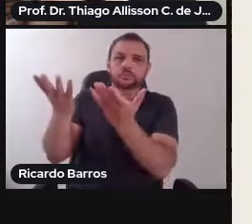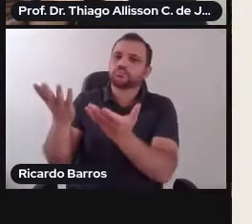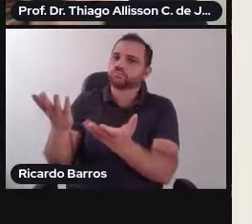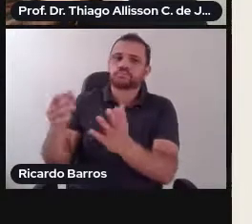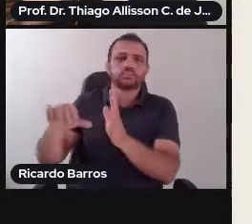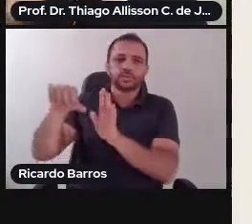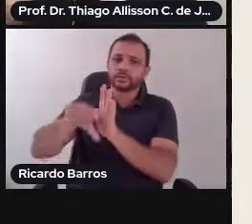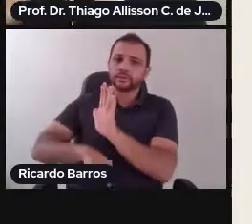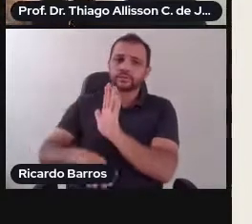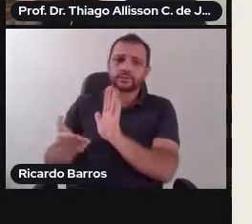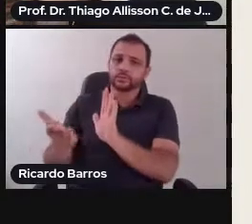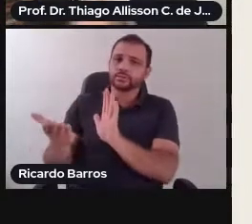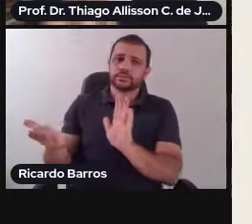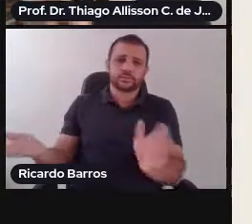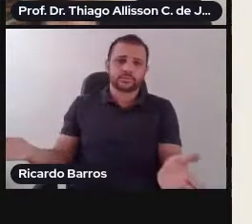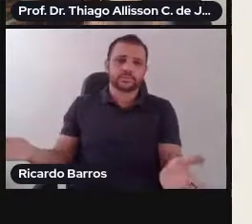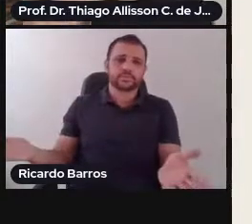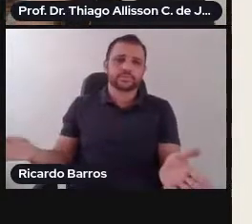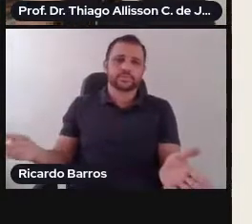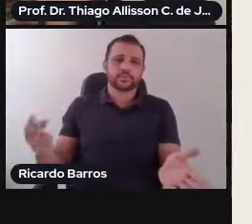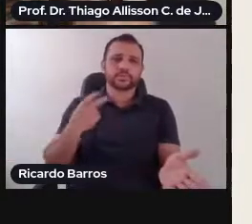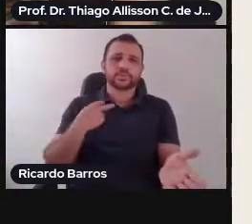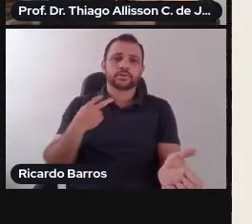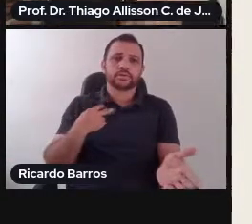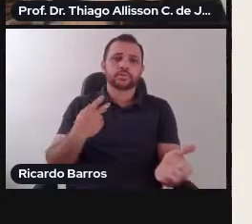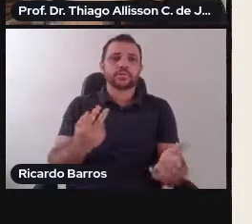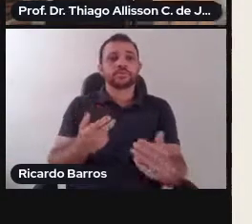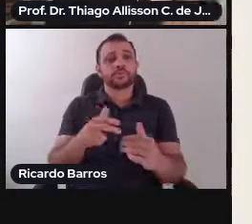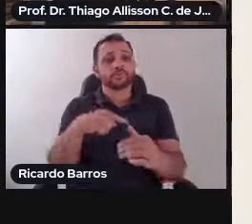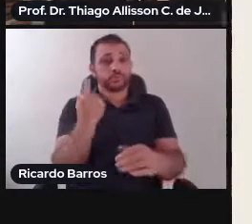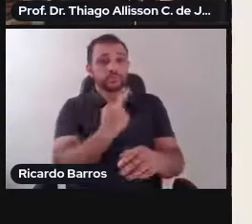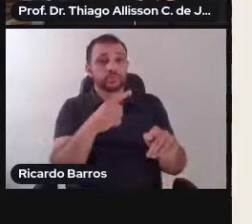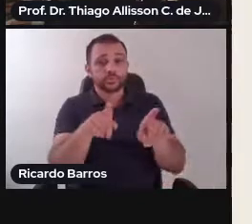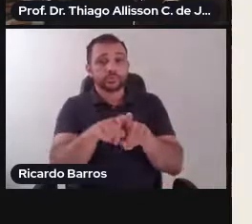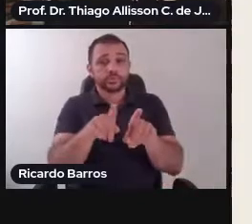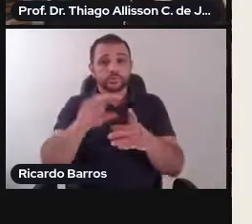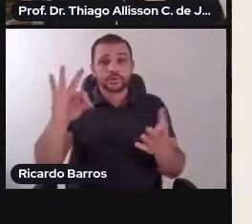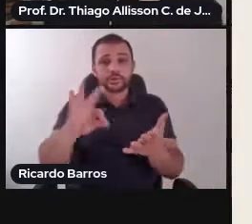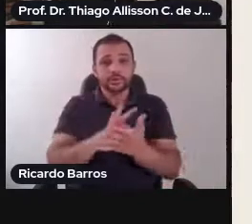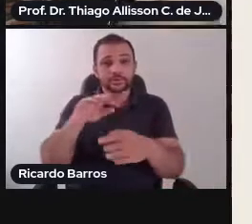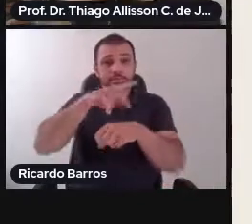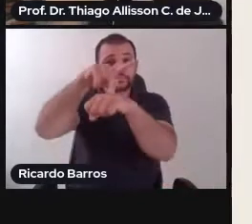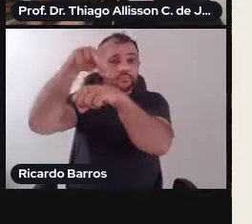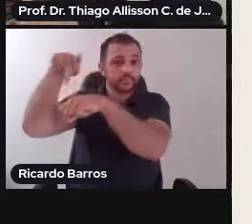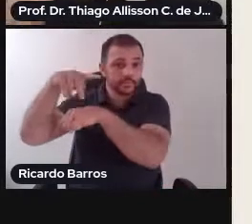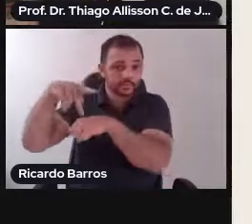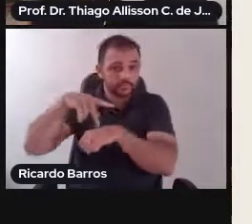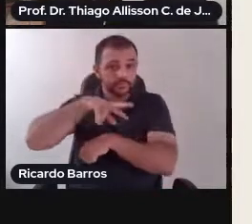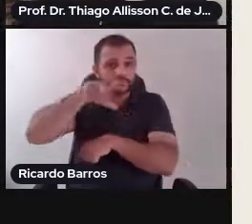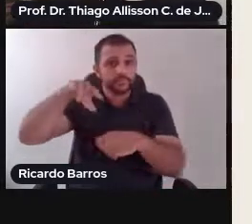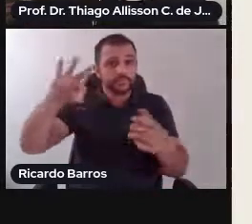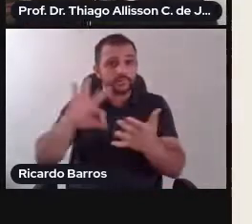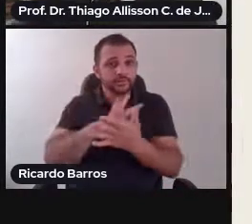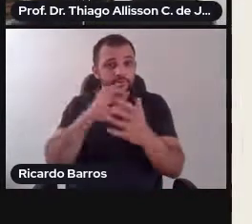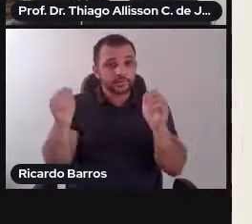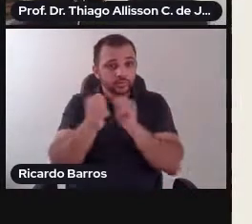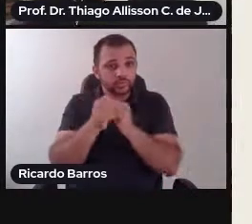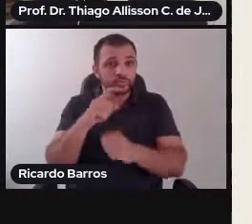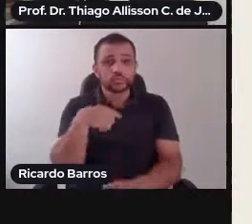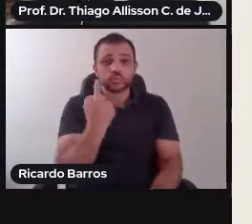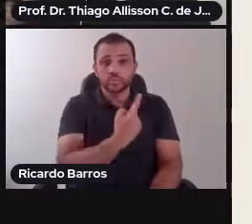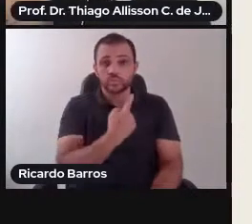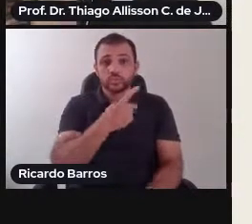e nós fazemos parte inclusive de compromissos internacionais como Estado brasileiro que somos, como comunidade que